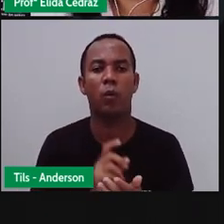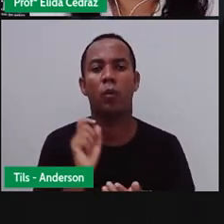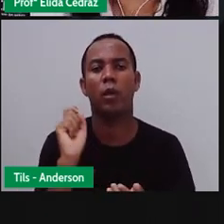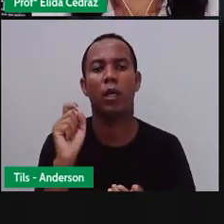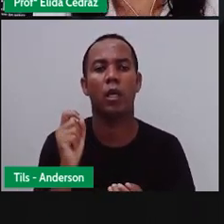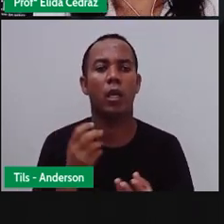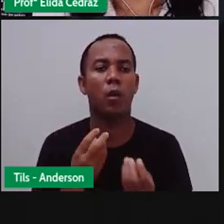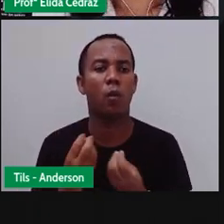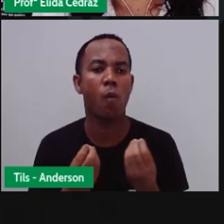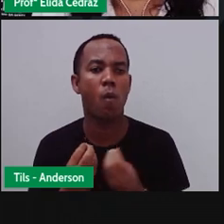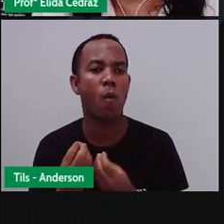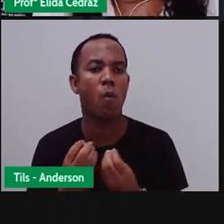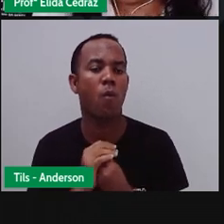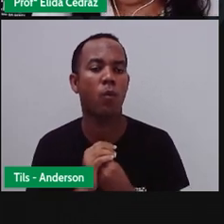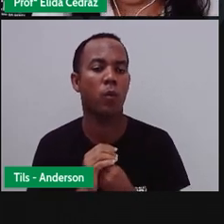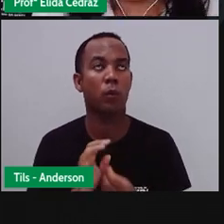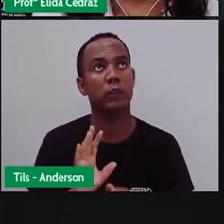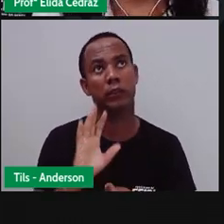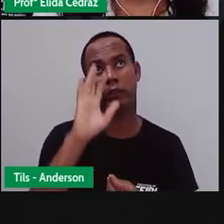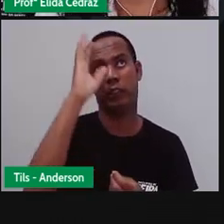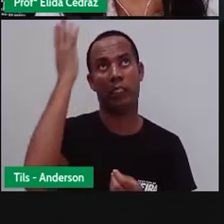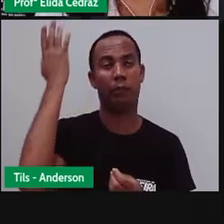o momento em que aquilo aconteceu.